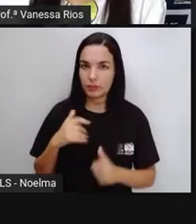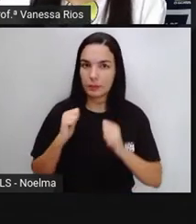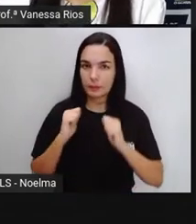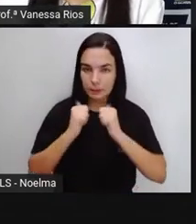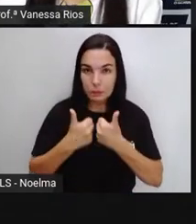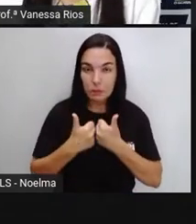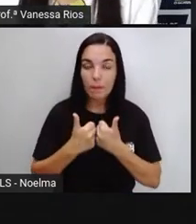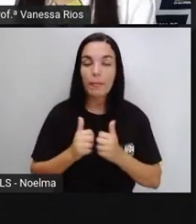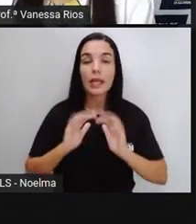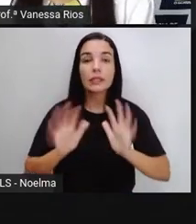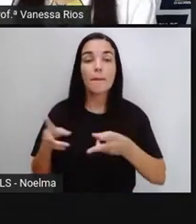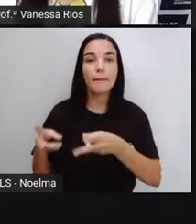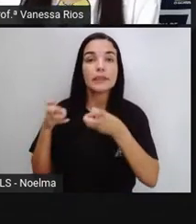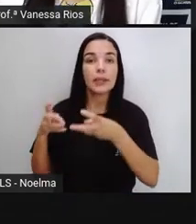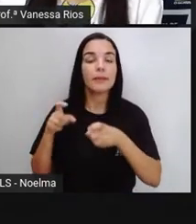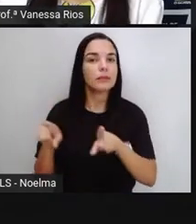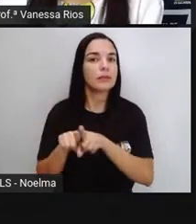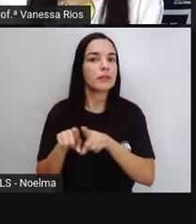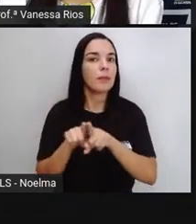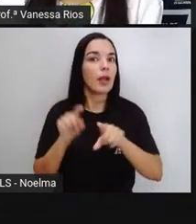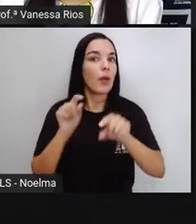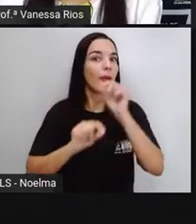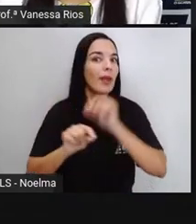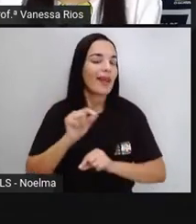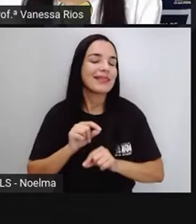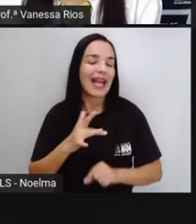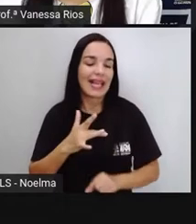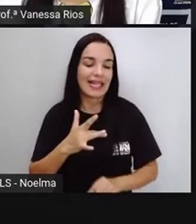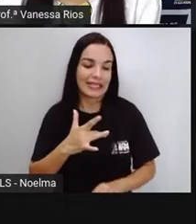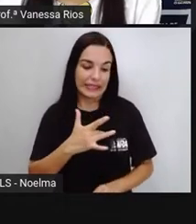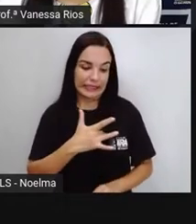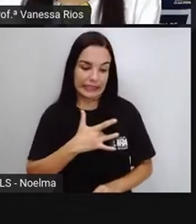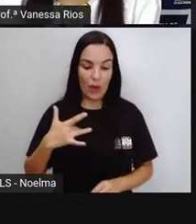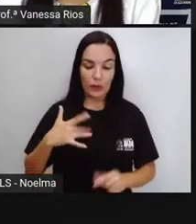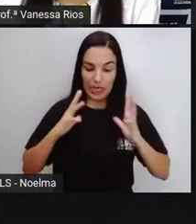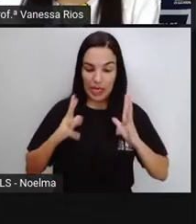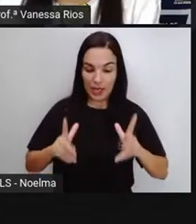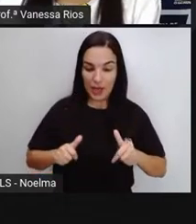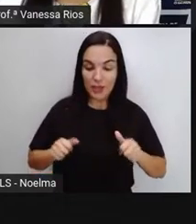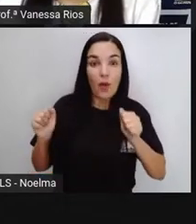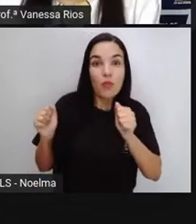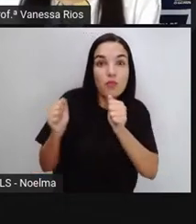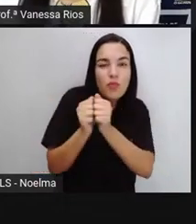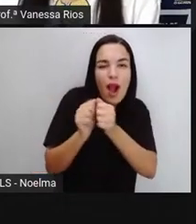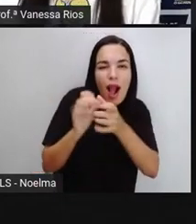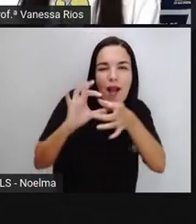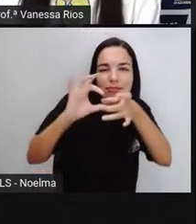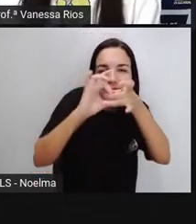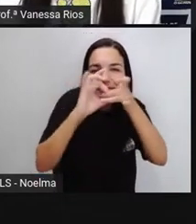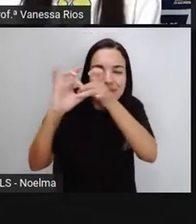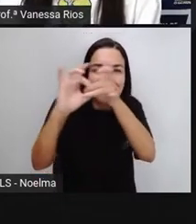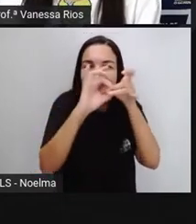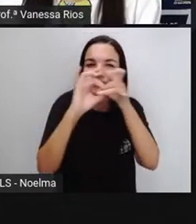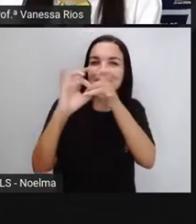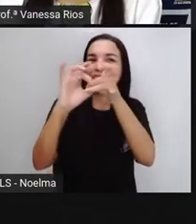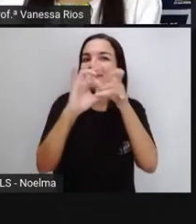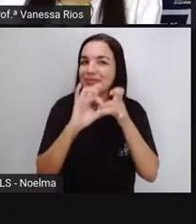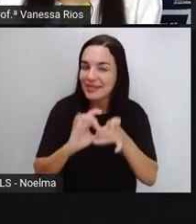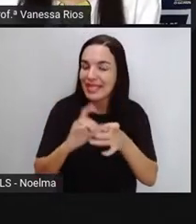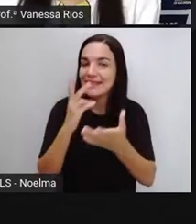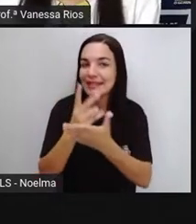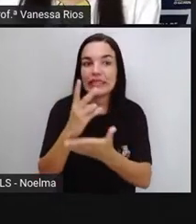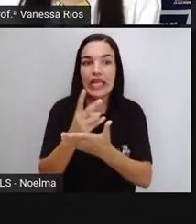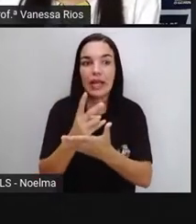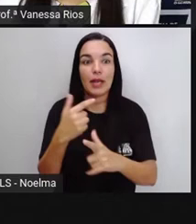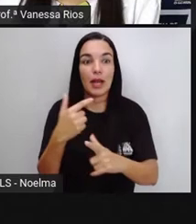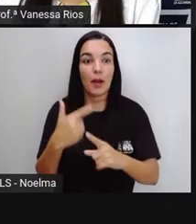percebeu aí que saúde e higiene são ações que precisam andar juntas, precisam caminhar juntas